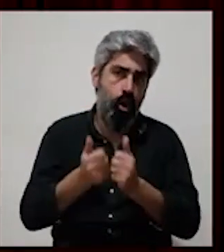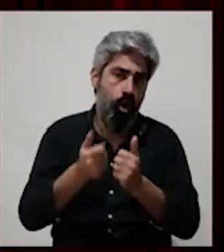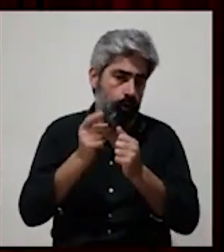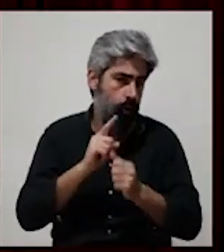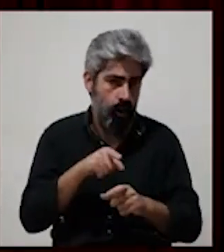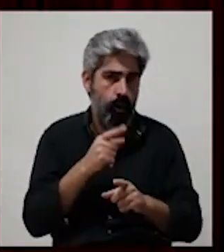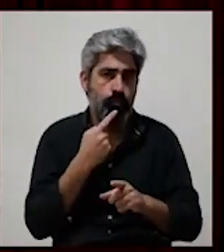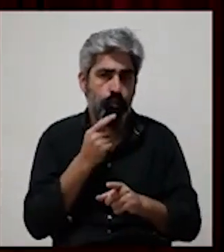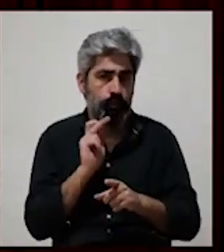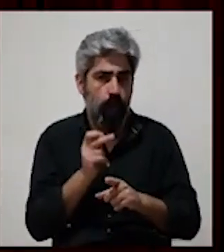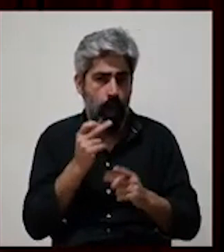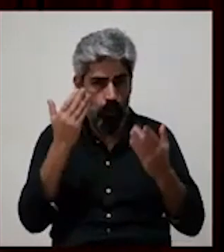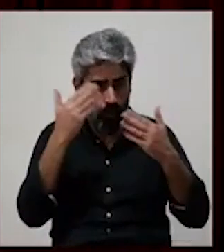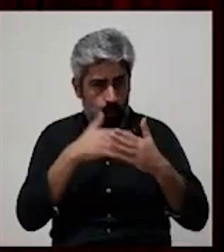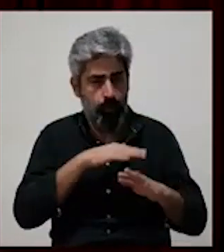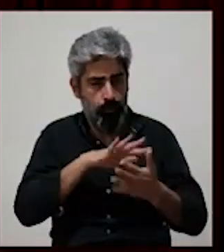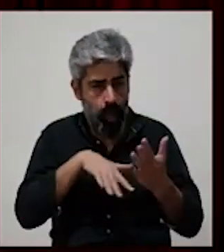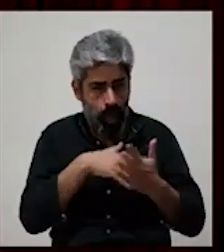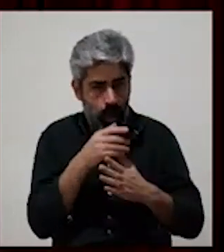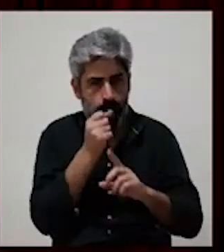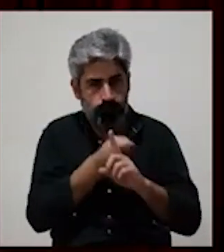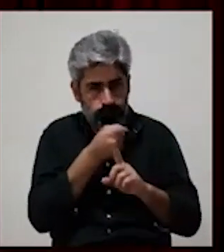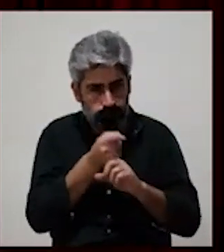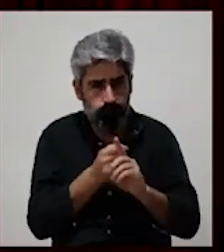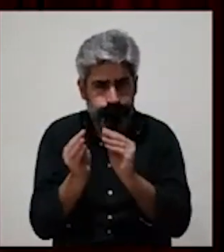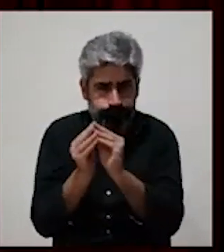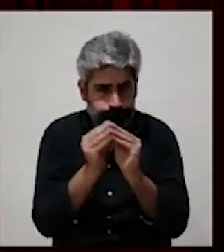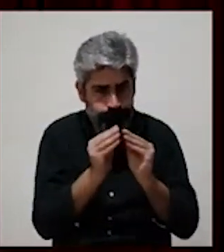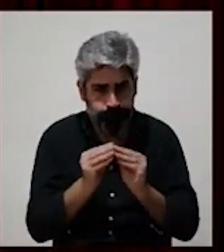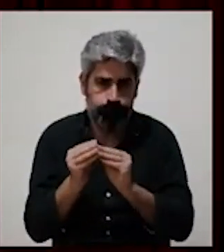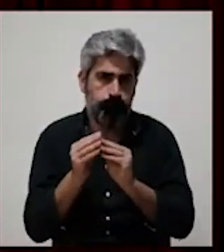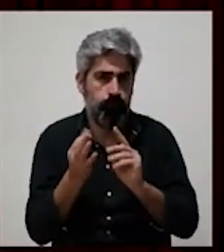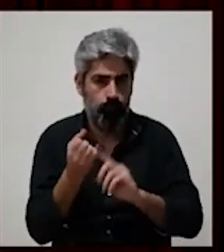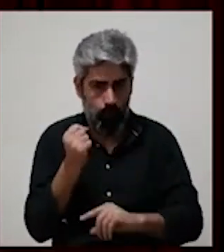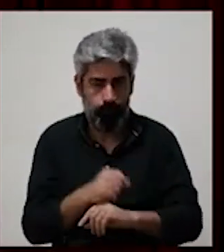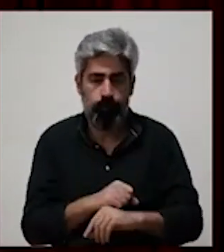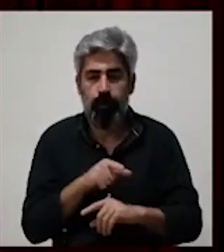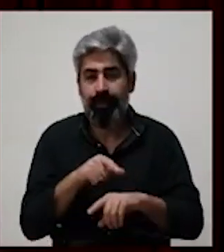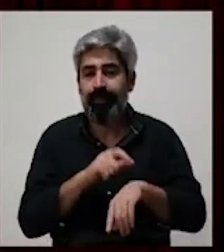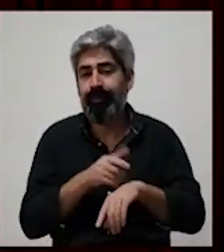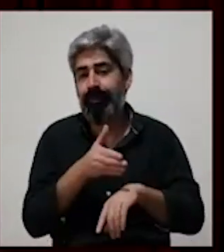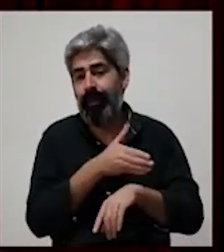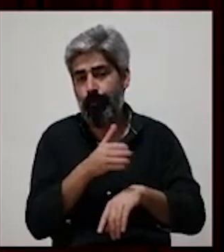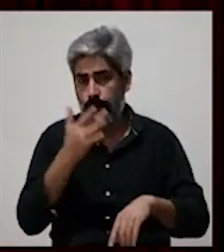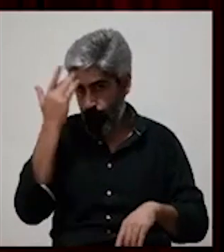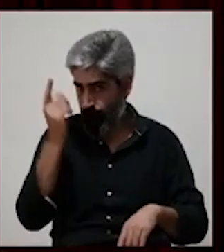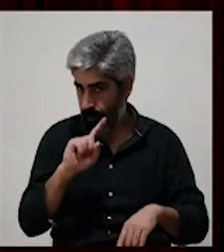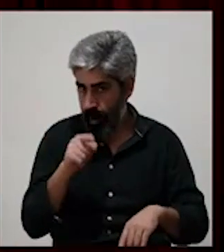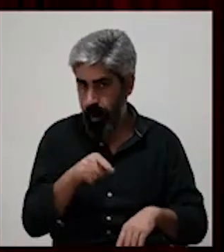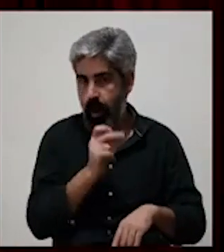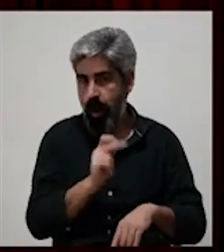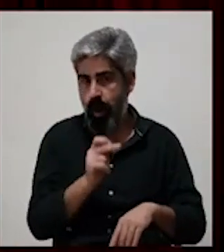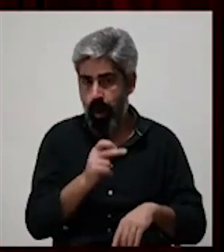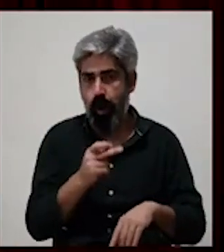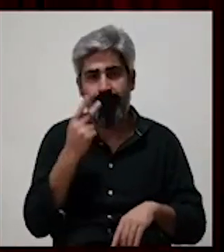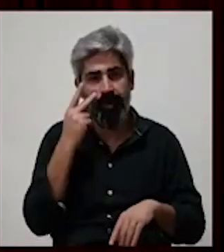de muitos anos de planeamento e de ações consertadas. Não foram tempos fáceis. Foram anos de